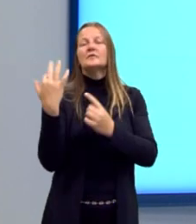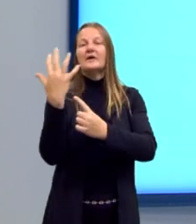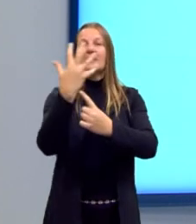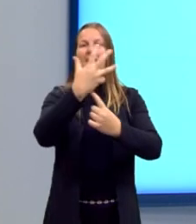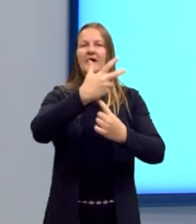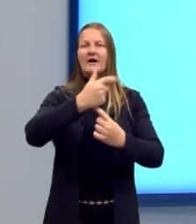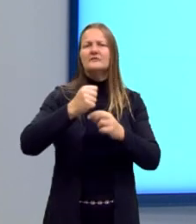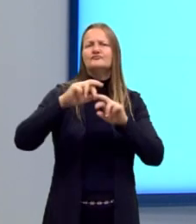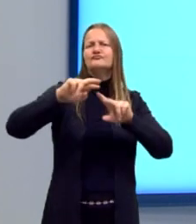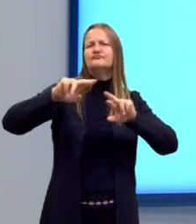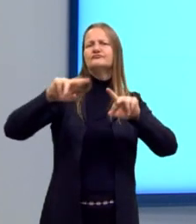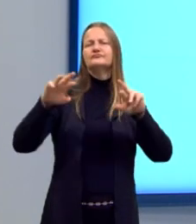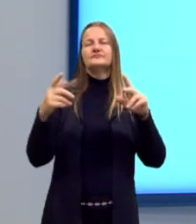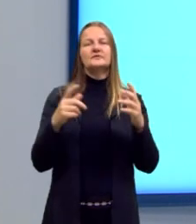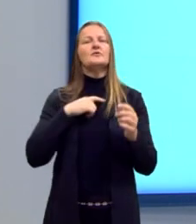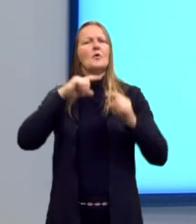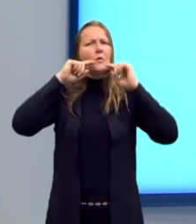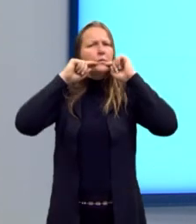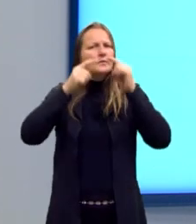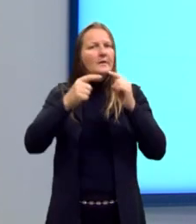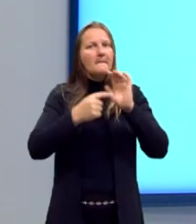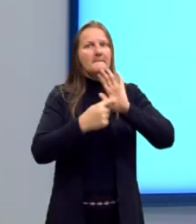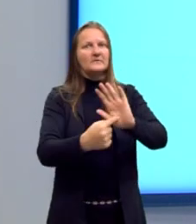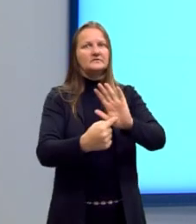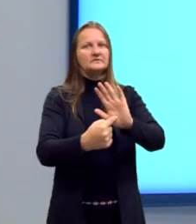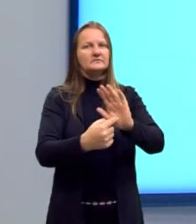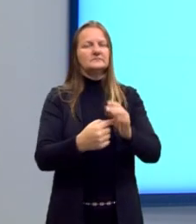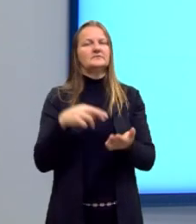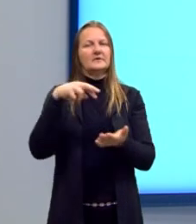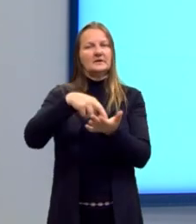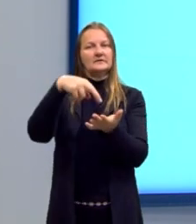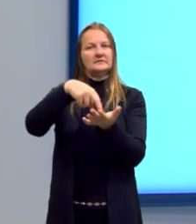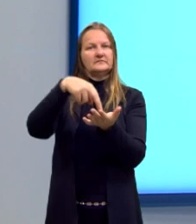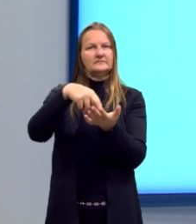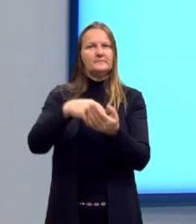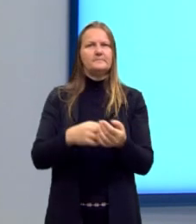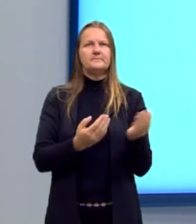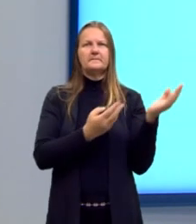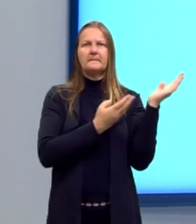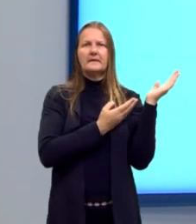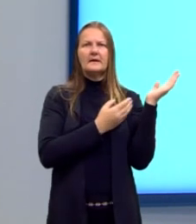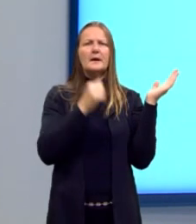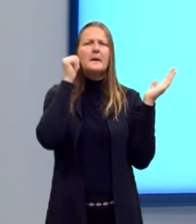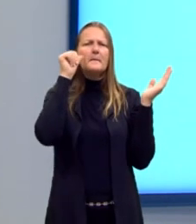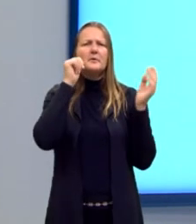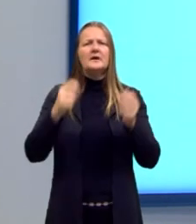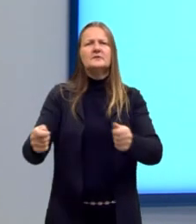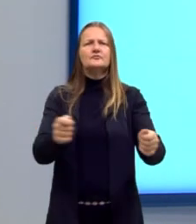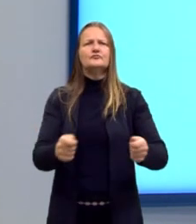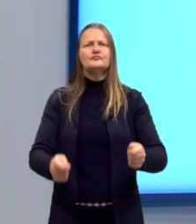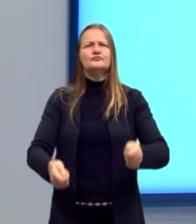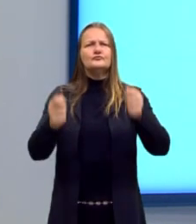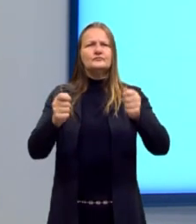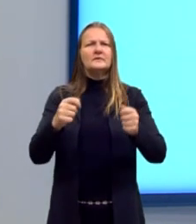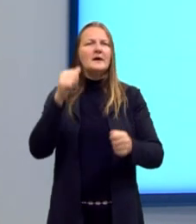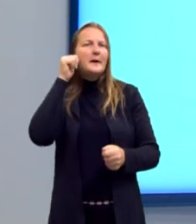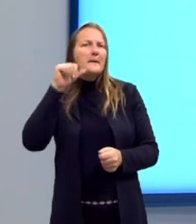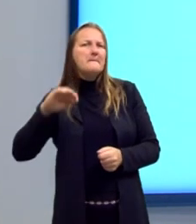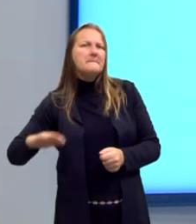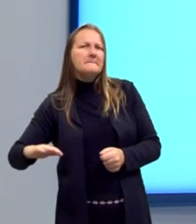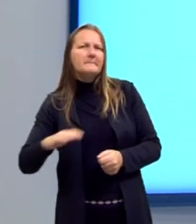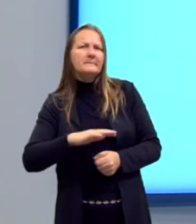como uma intervenção de denúncia. Então, aqui nós temos a realidade, duas moças peneirando o trigo. Uma criança